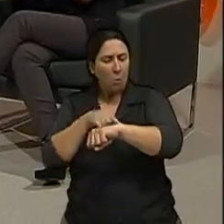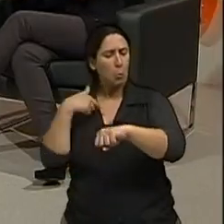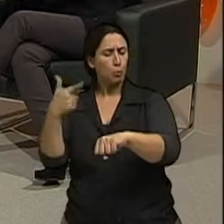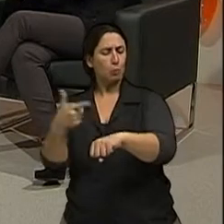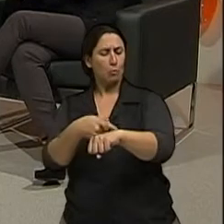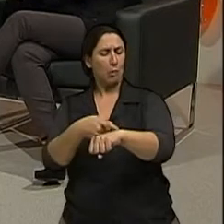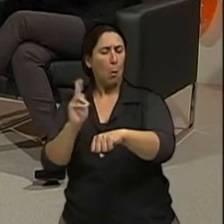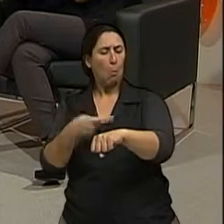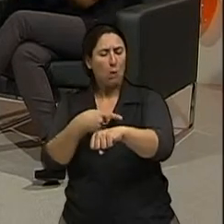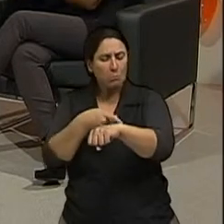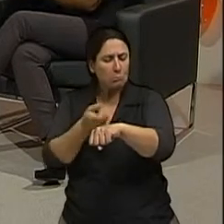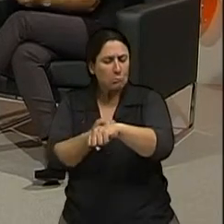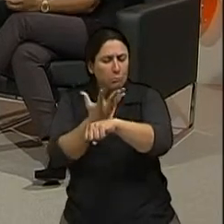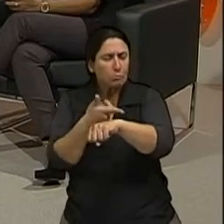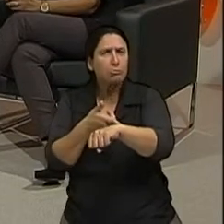dermato